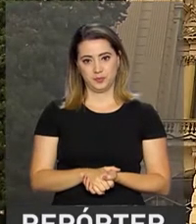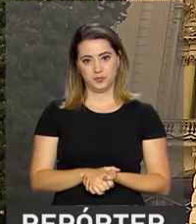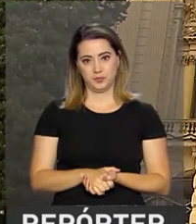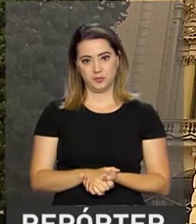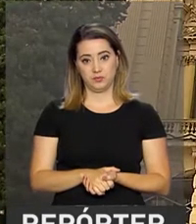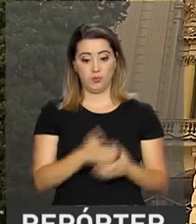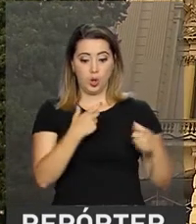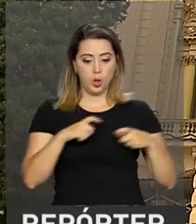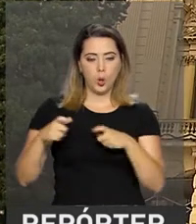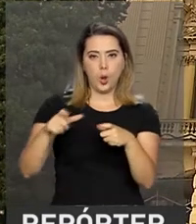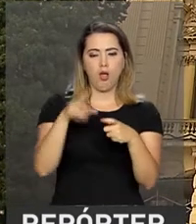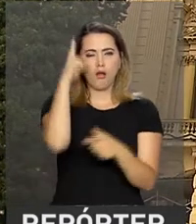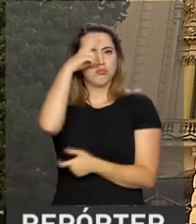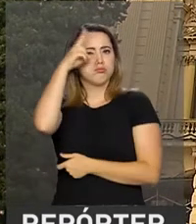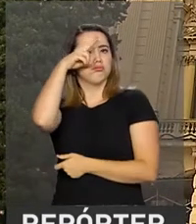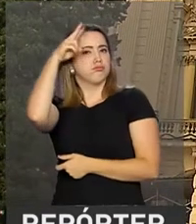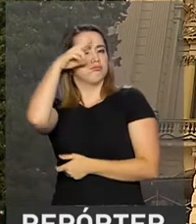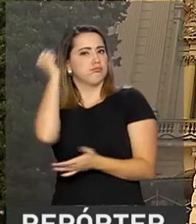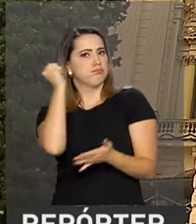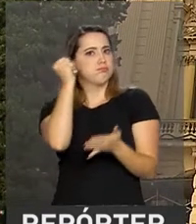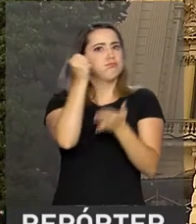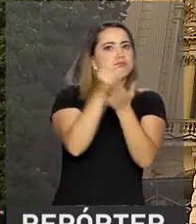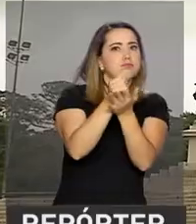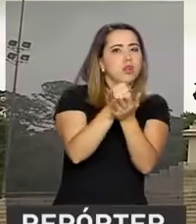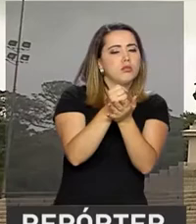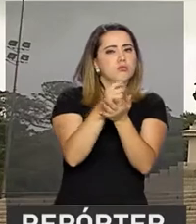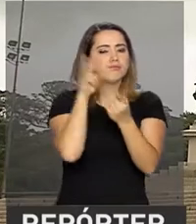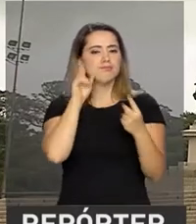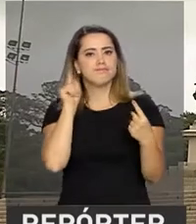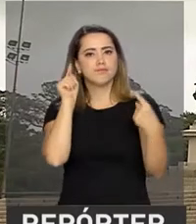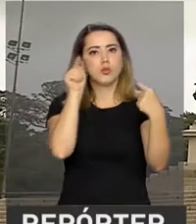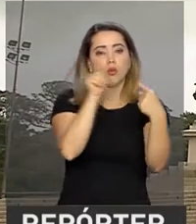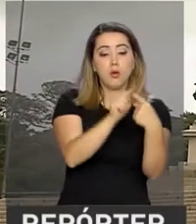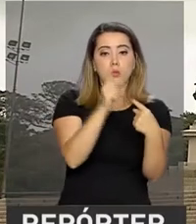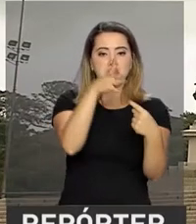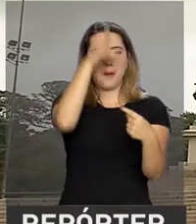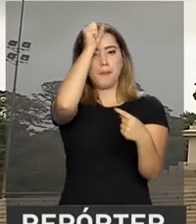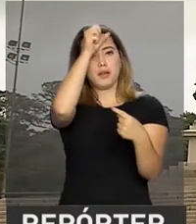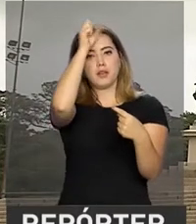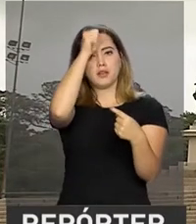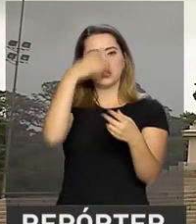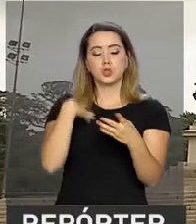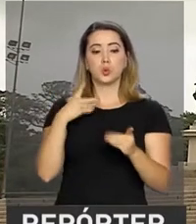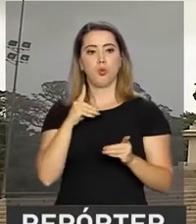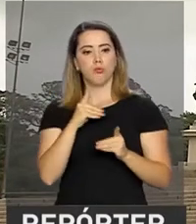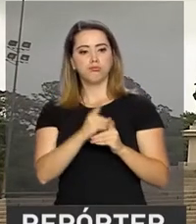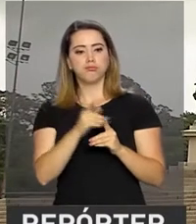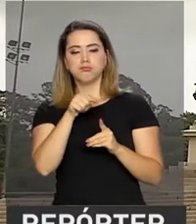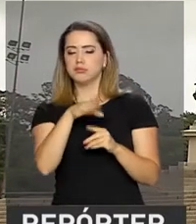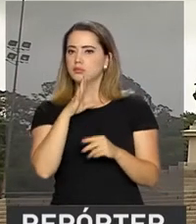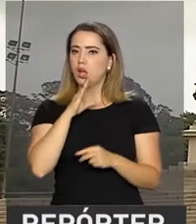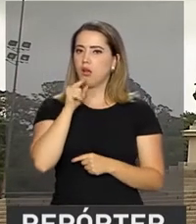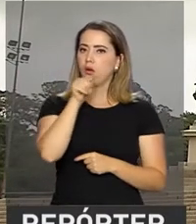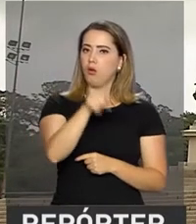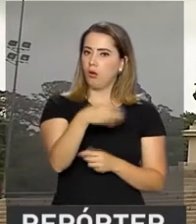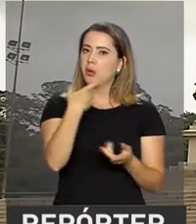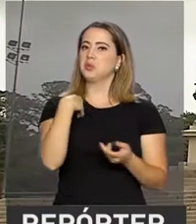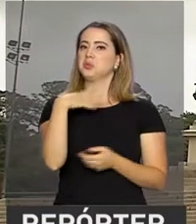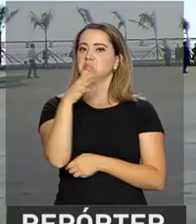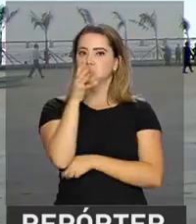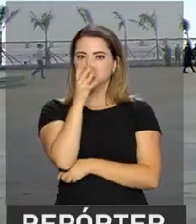Espaços de memórias, registros e referências onde se aprende, descobre, conhece e